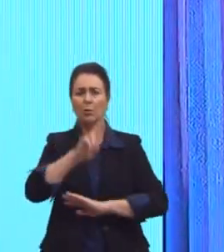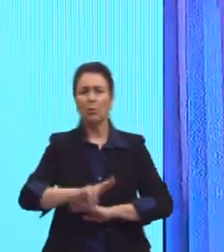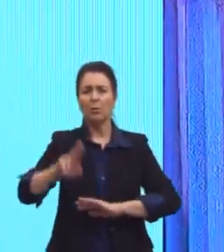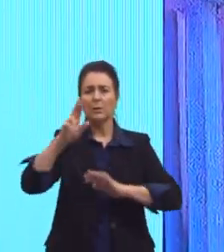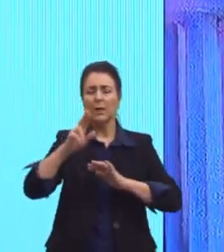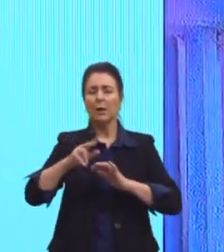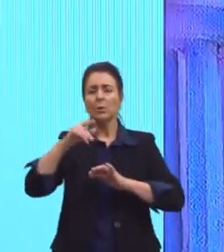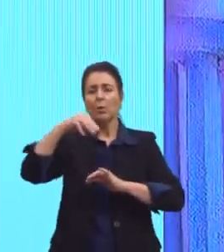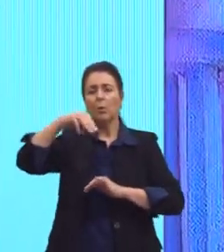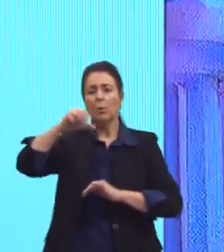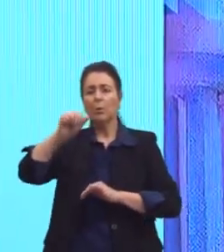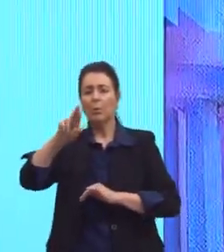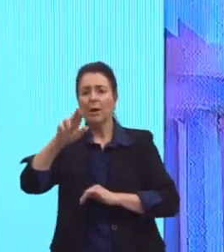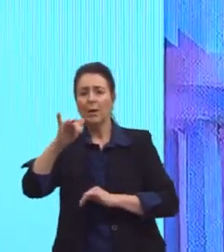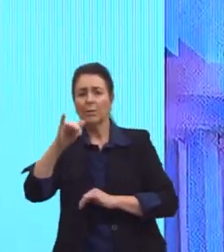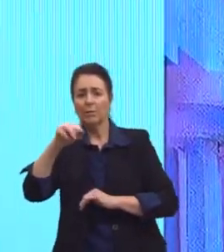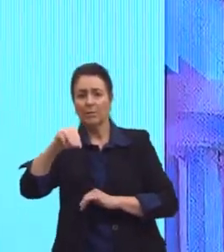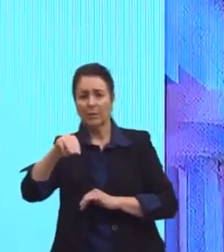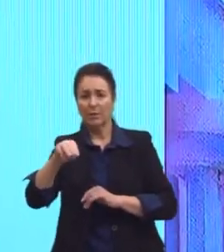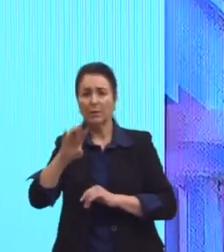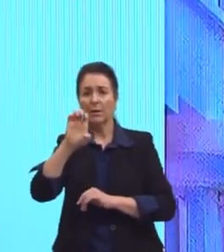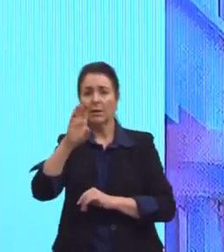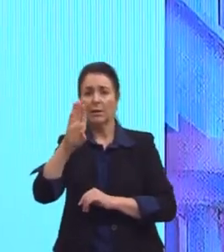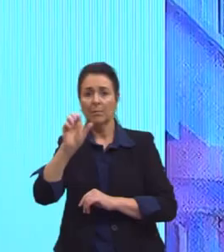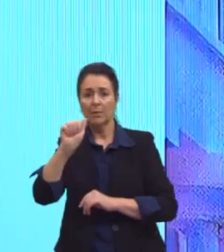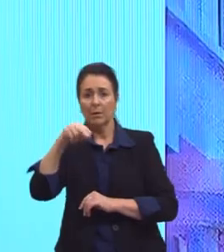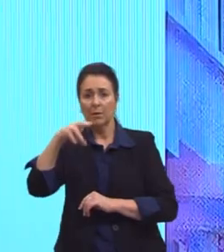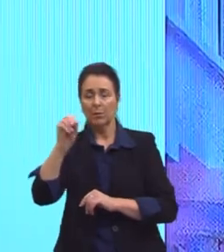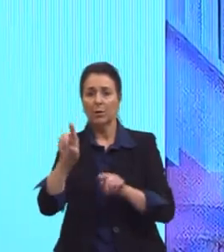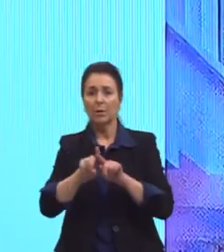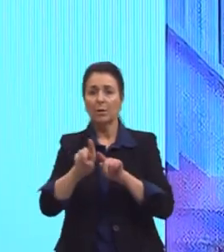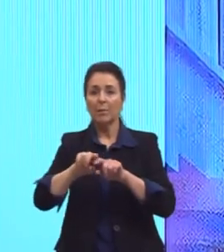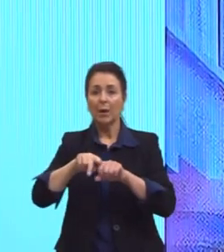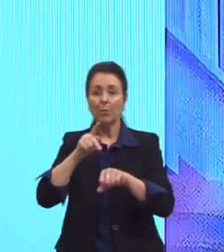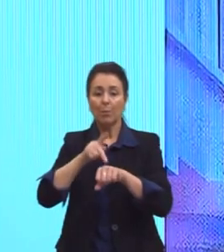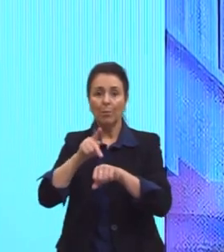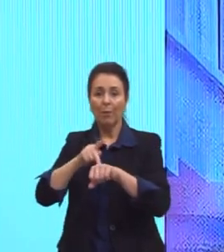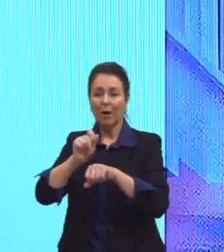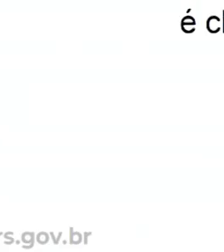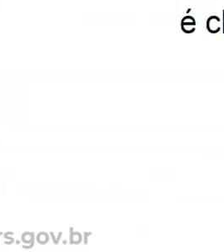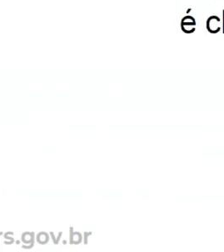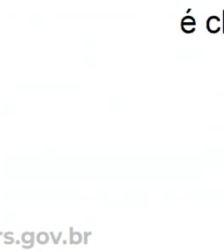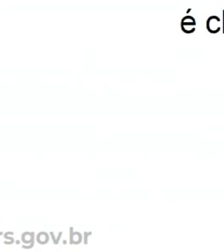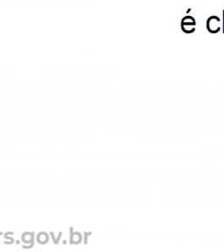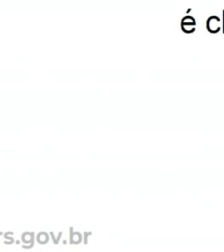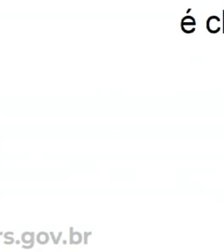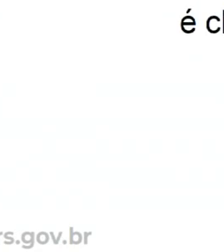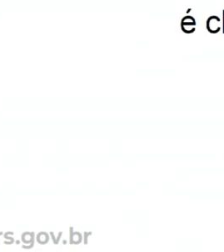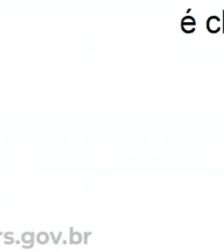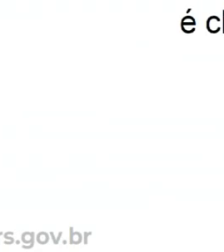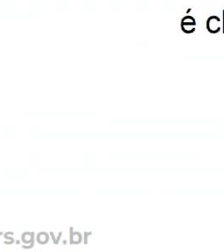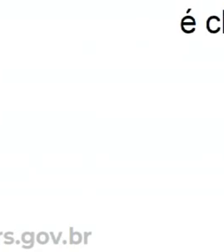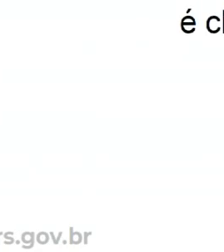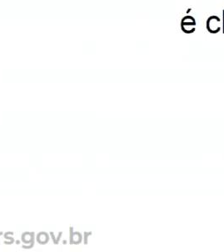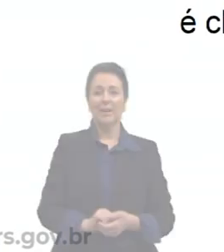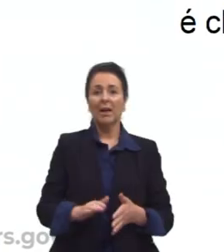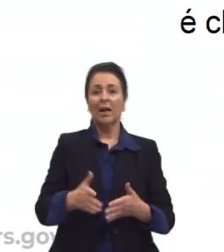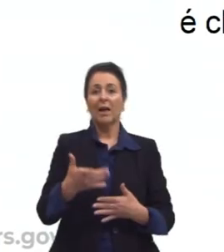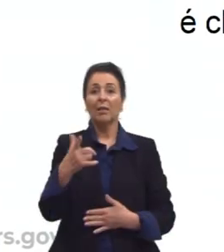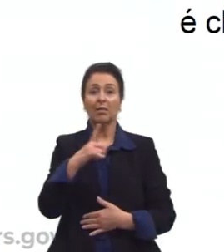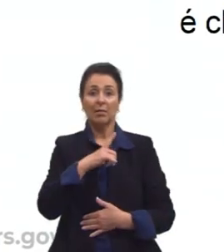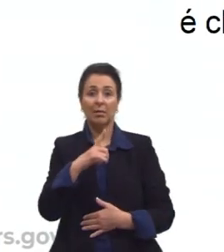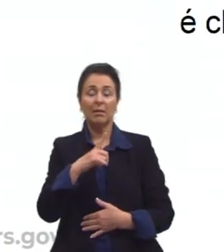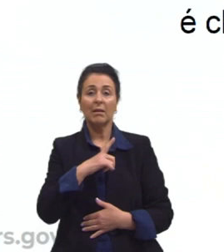olhos eram pedras preciosas. Essa, então, é uma representação, certo? Então, nós temos,